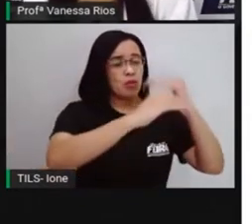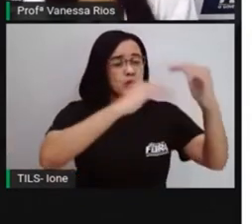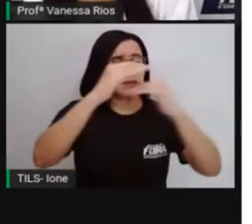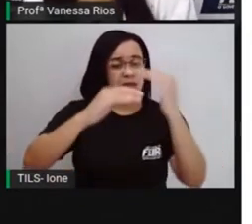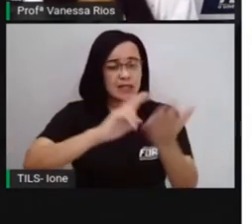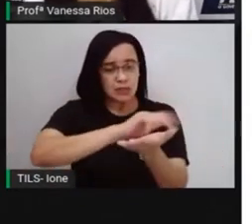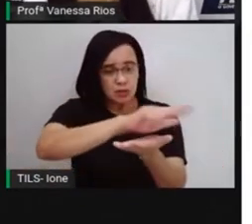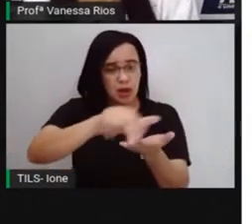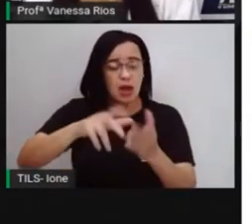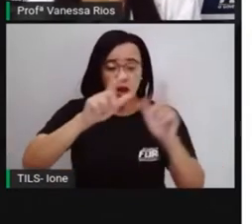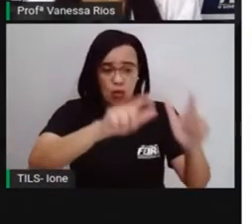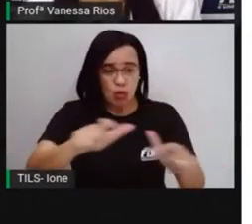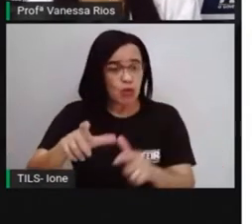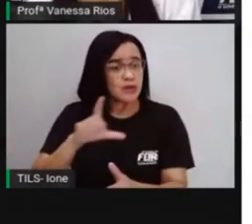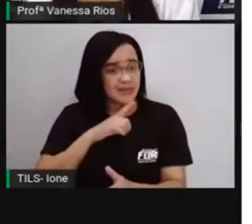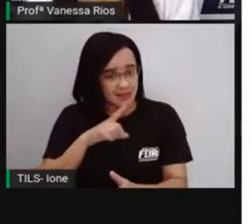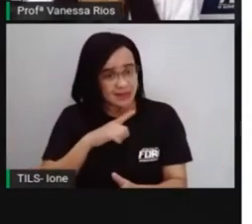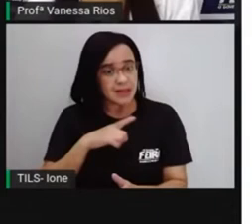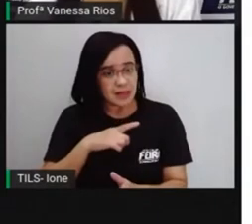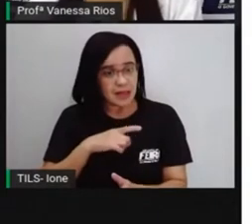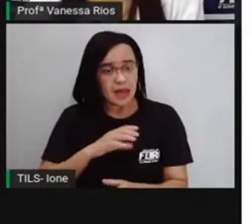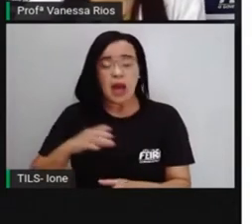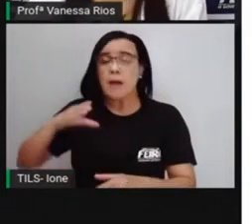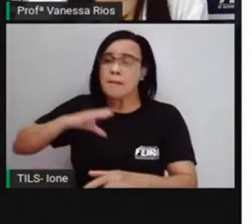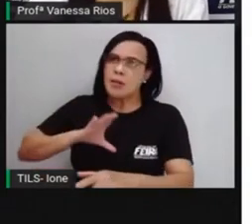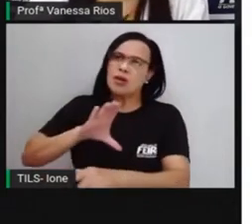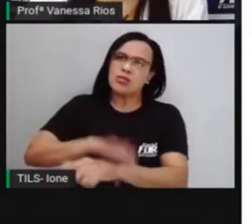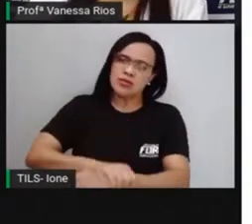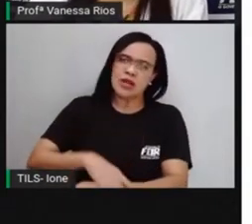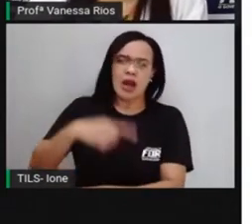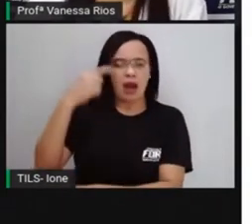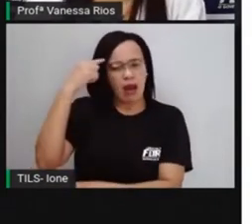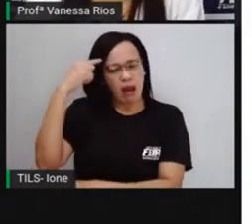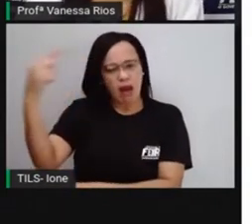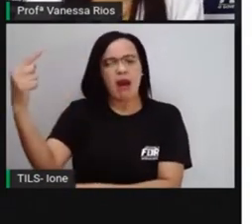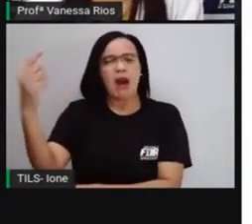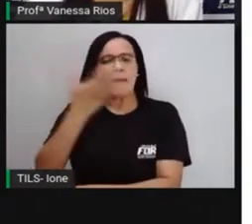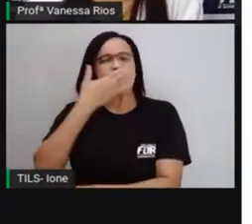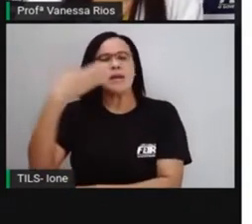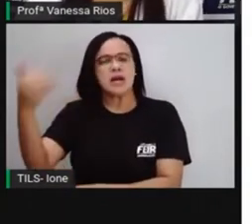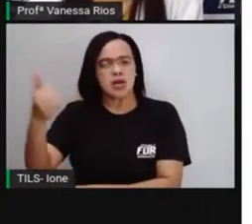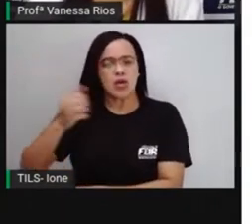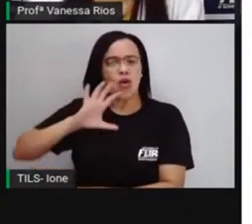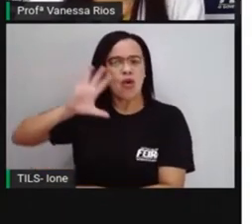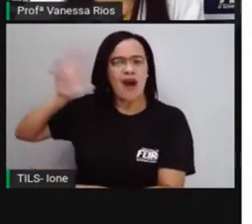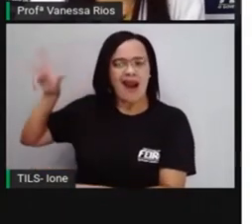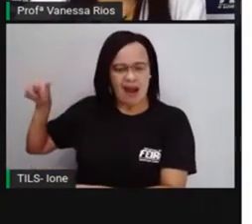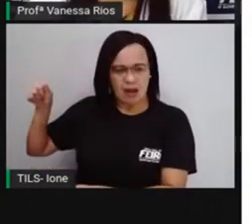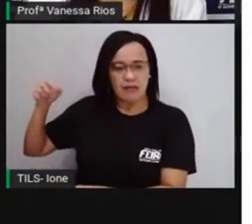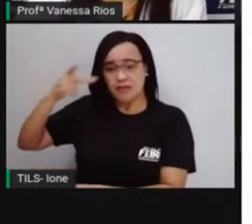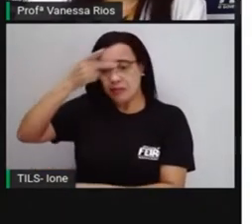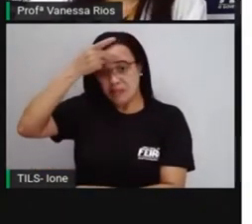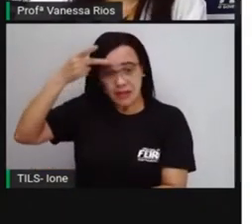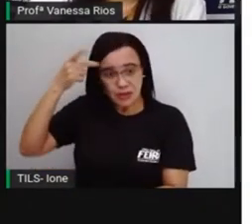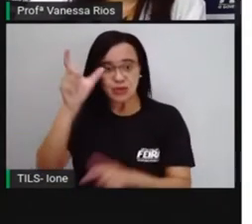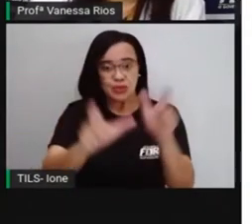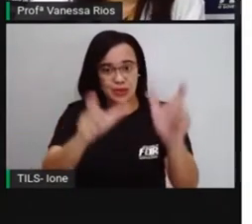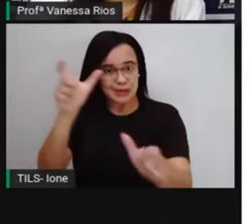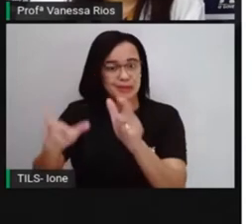outros lugares, os portugueses também começaram aí trazer os africanos para o Brasil.